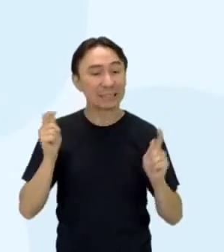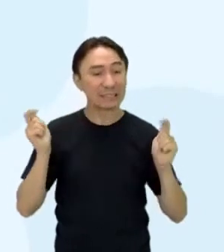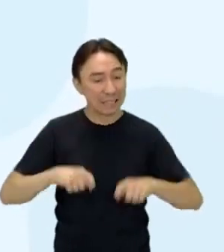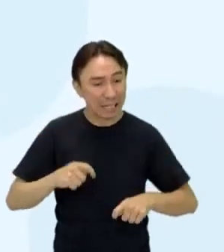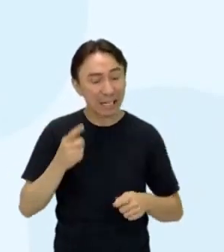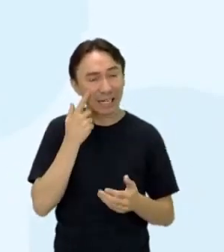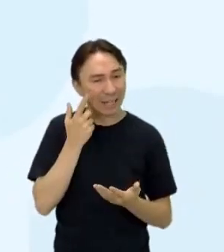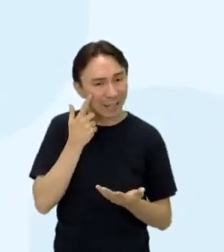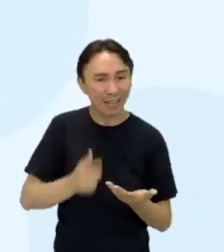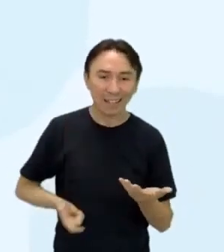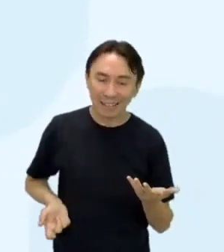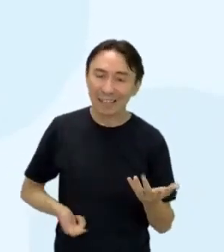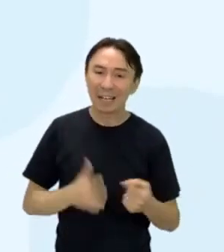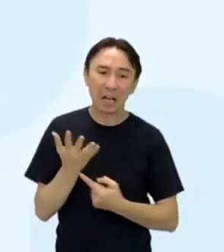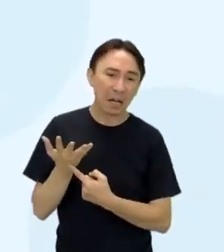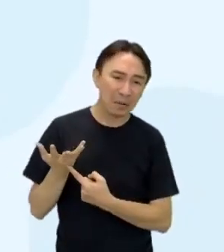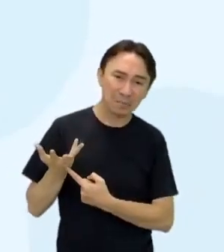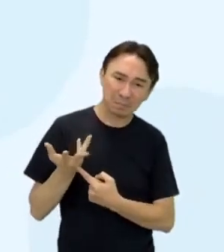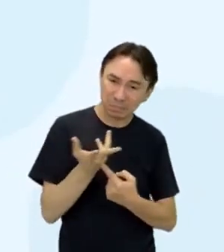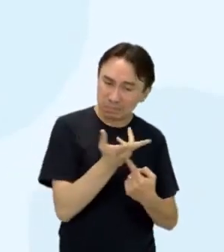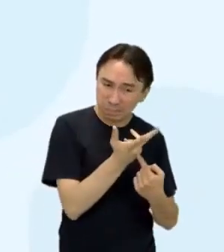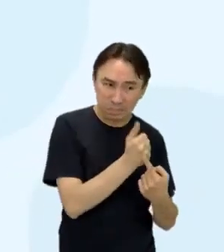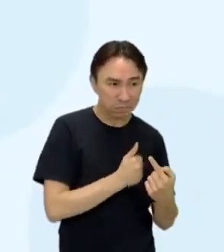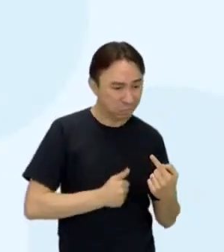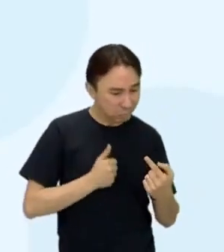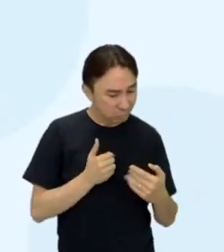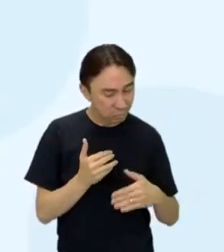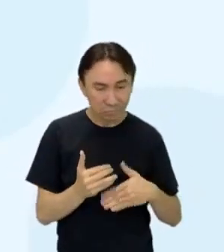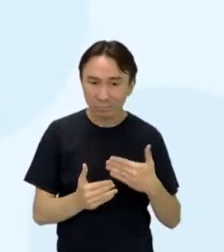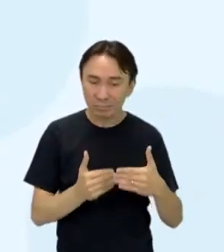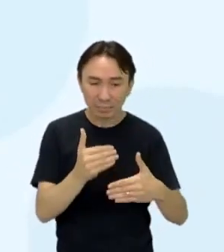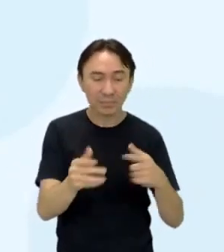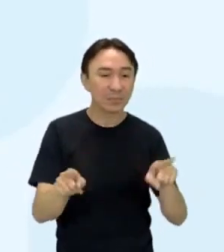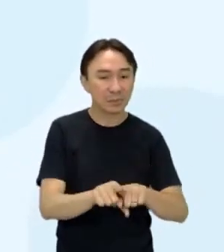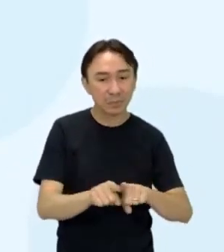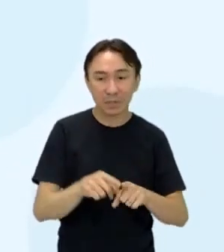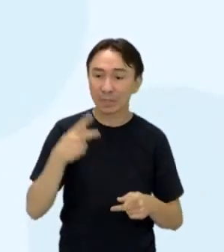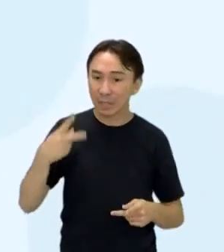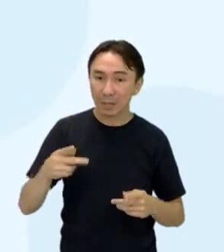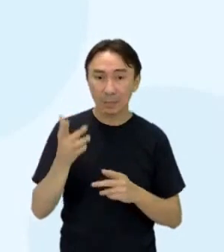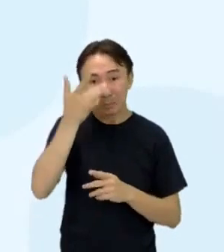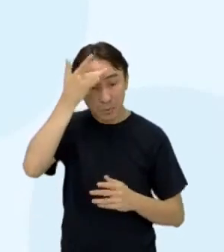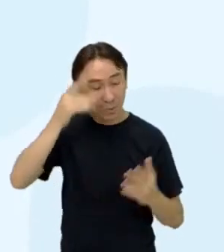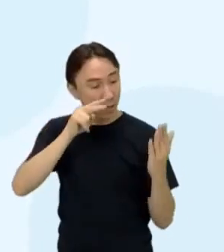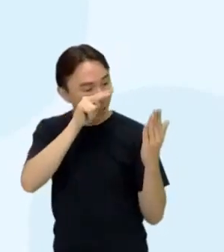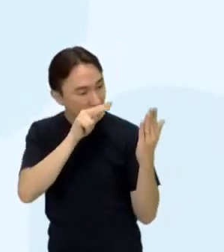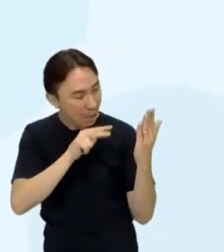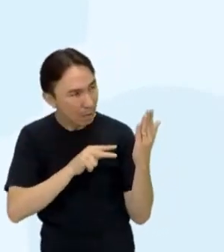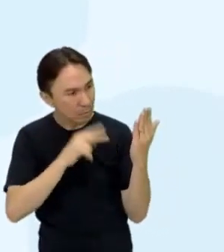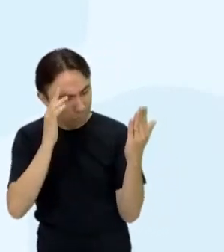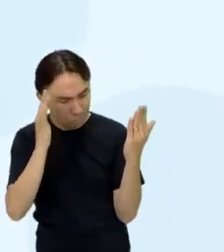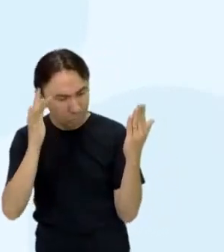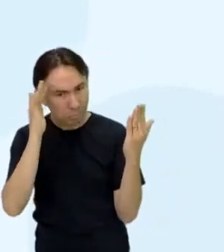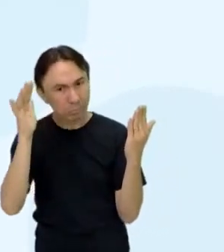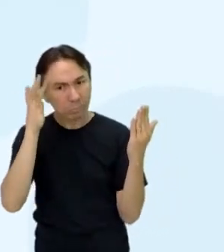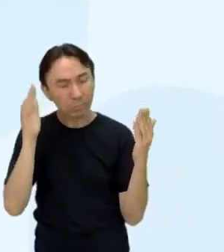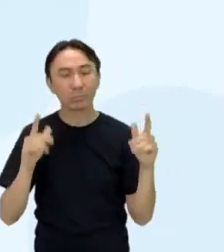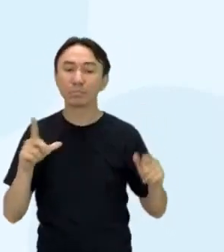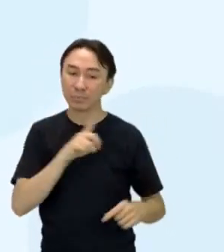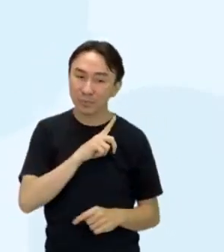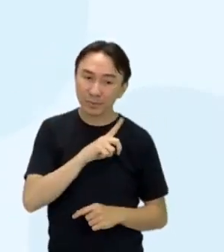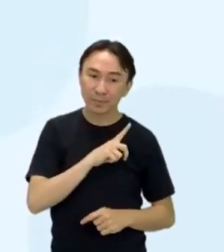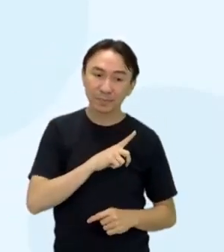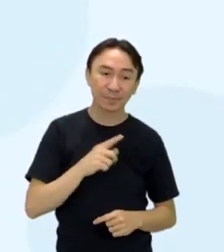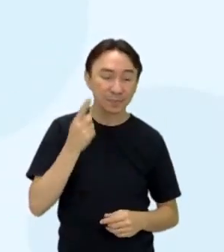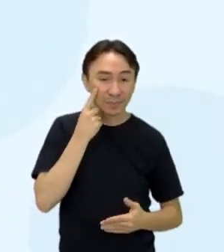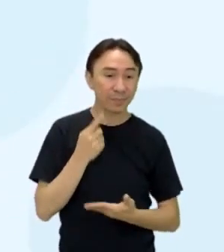deixar de levar o leitor à reflexão. E aí tem uma animação mostrando, o recorte de uma época é o que